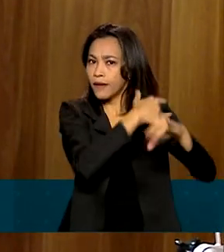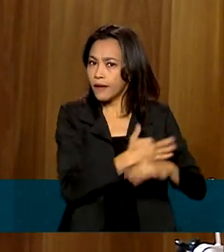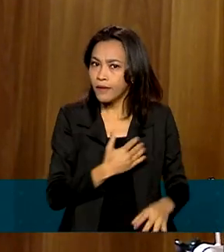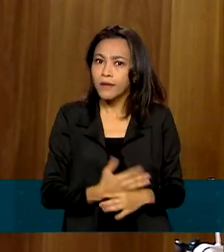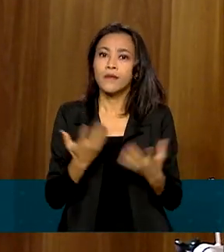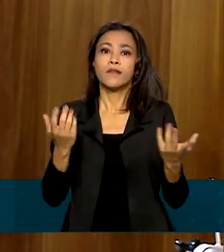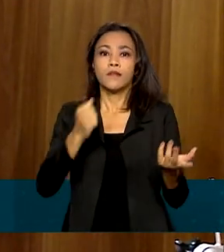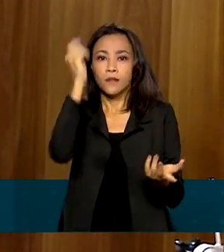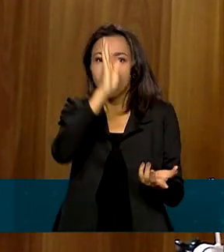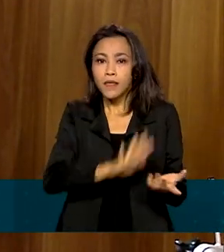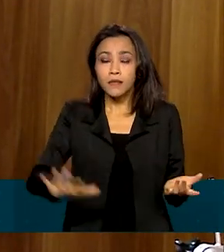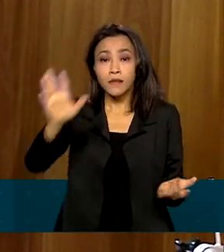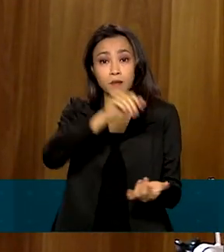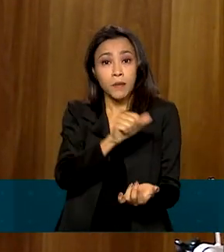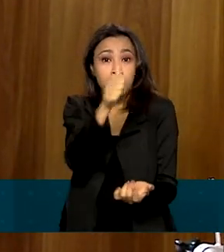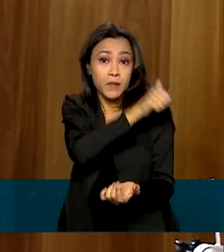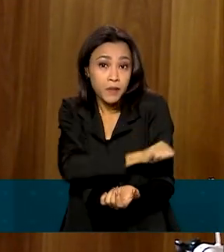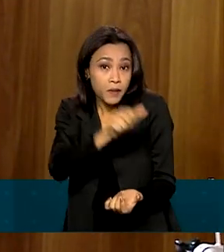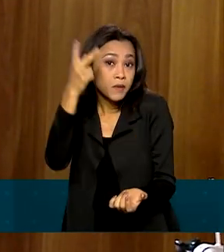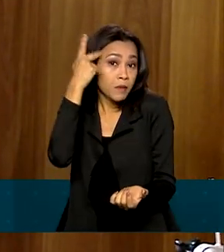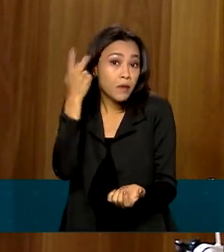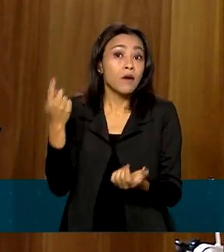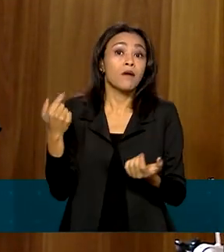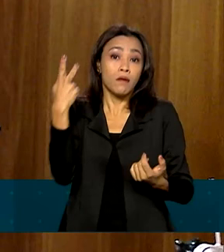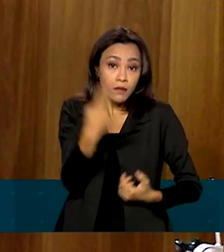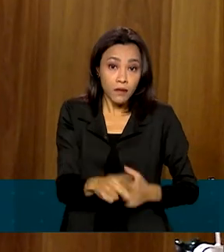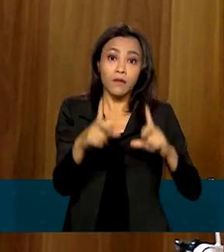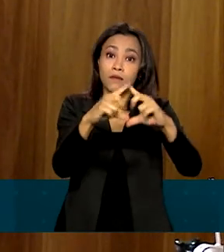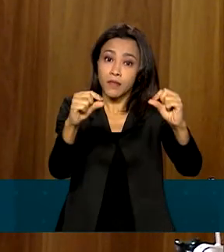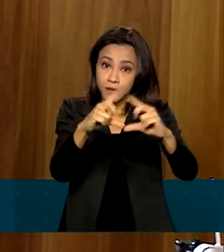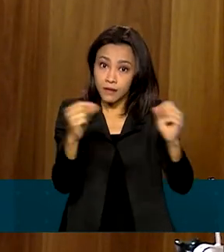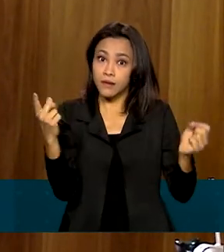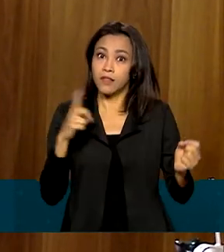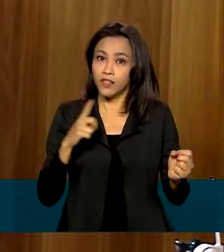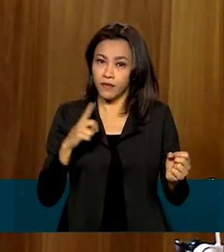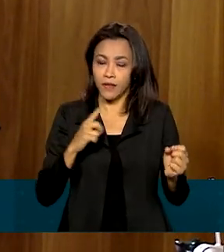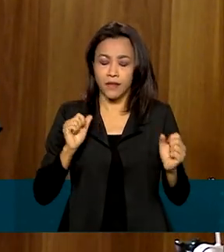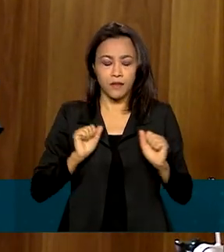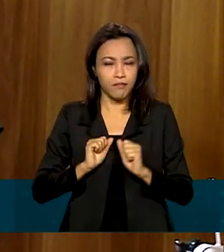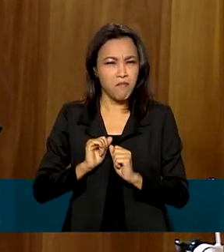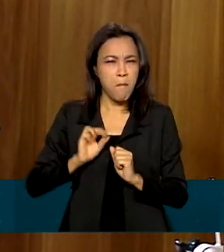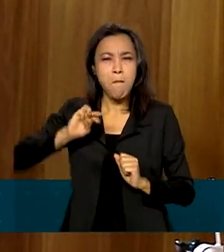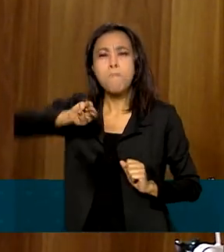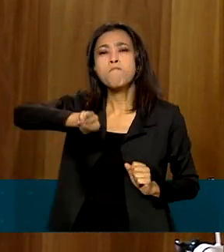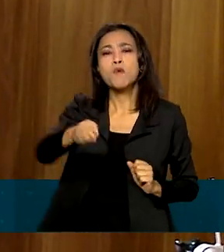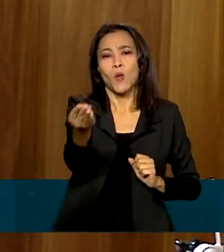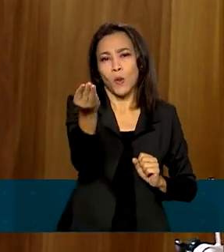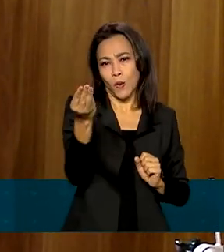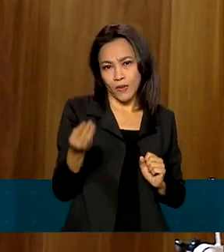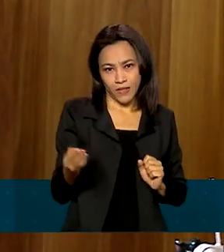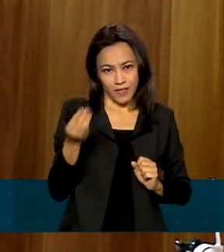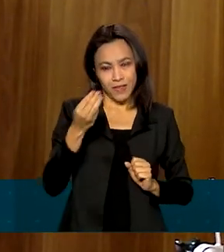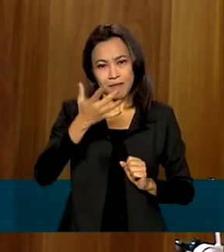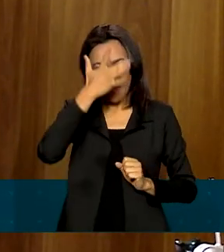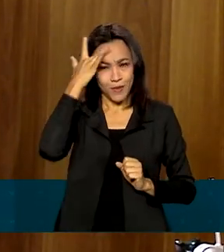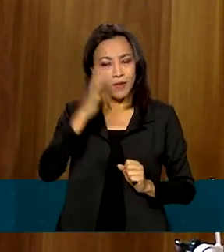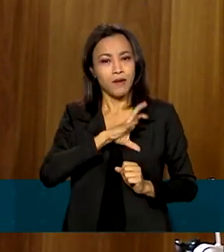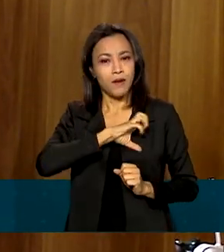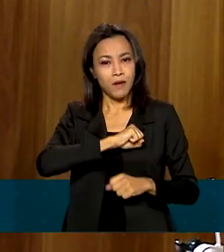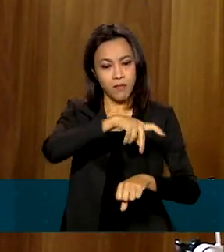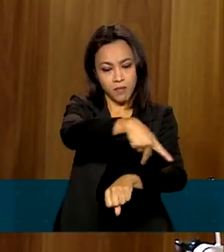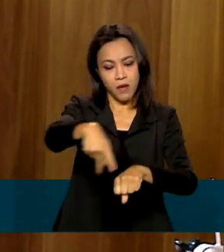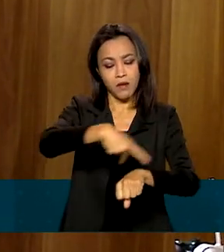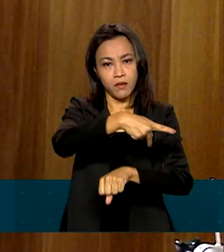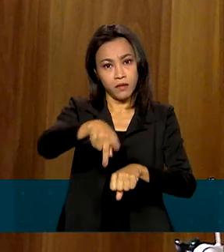Paulo e aqui no Distrito Federal, reuniram milhares, milhões de brasileiros, patriotas, que